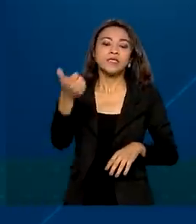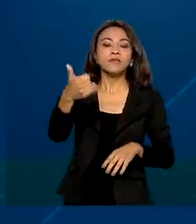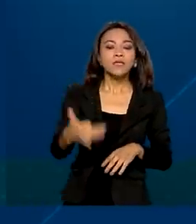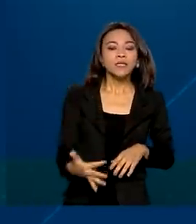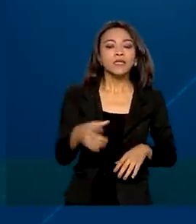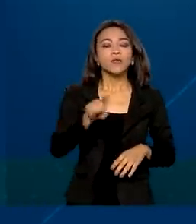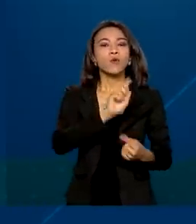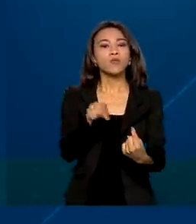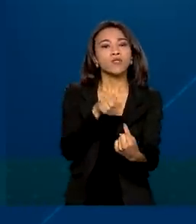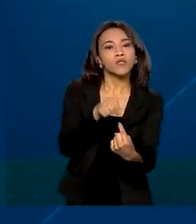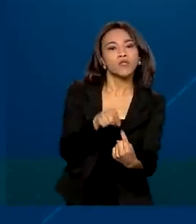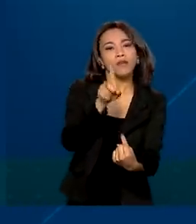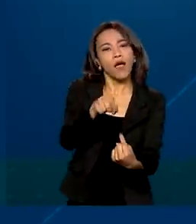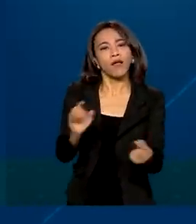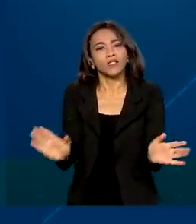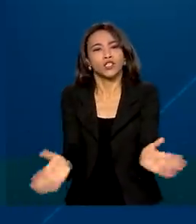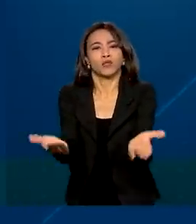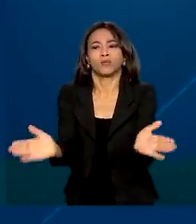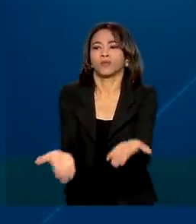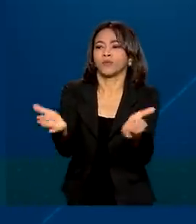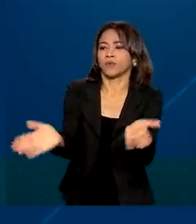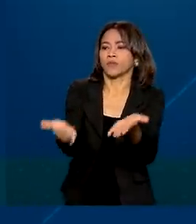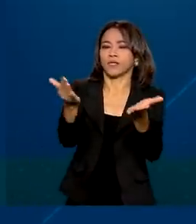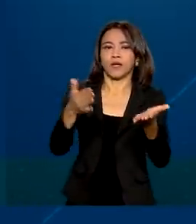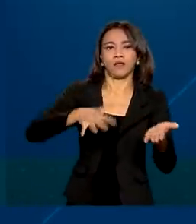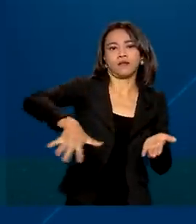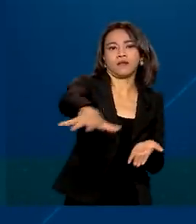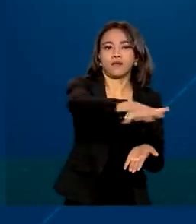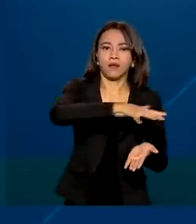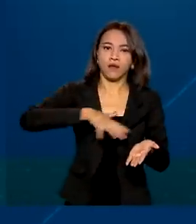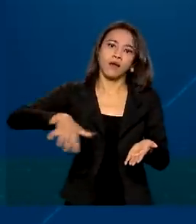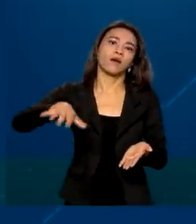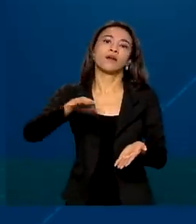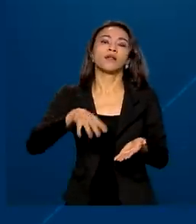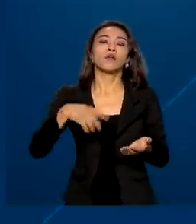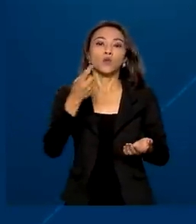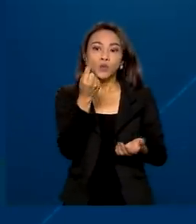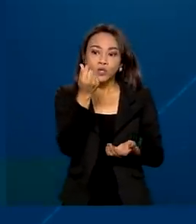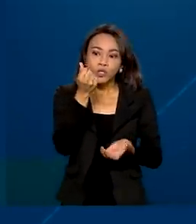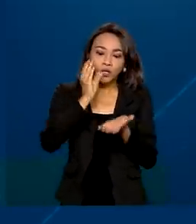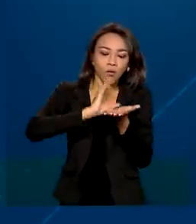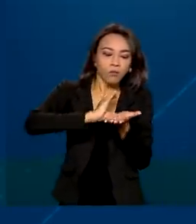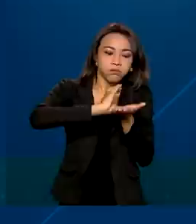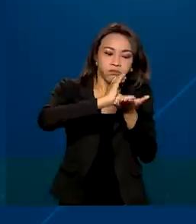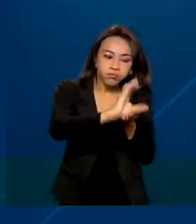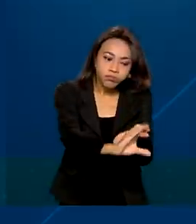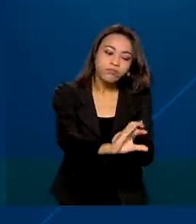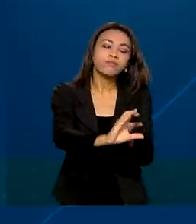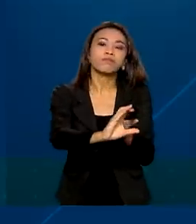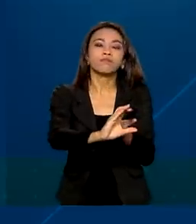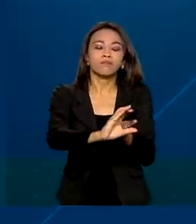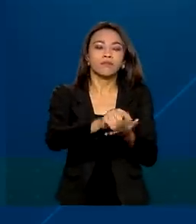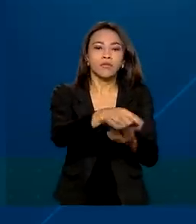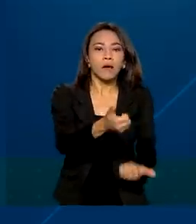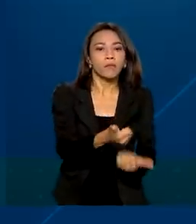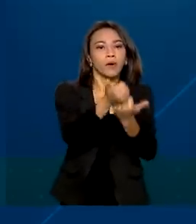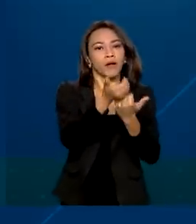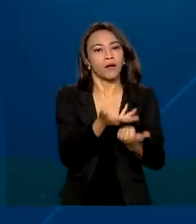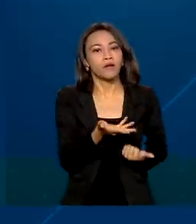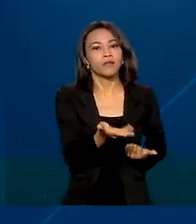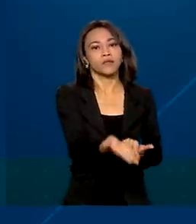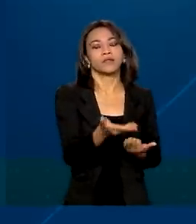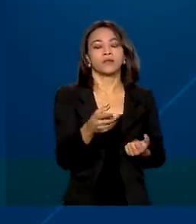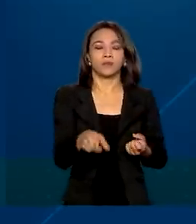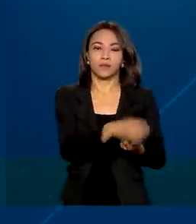consiga estimular a infraestrutura cicloviária, a destinação de recursos financeiros ao transporte cicloviário, a implantação